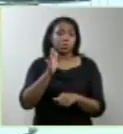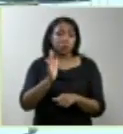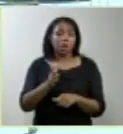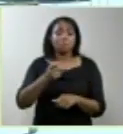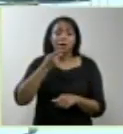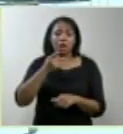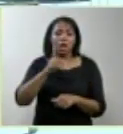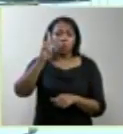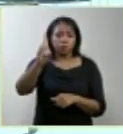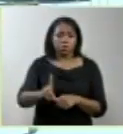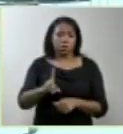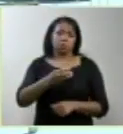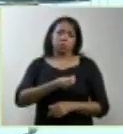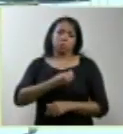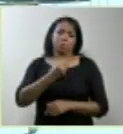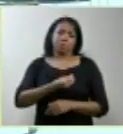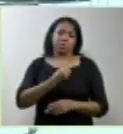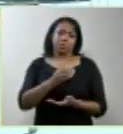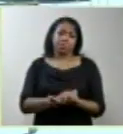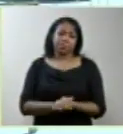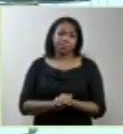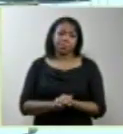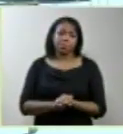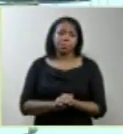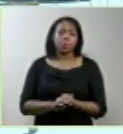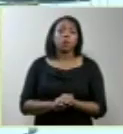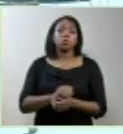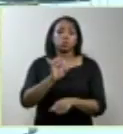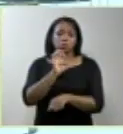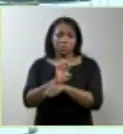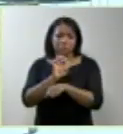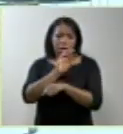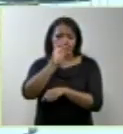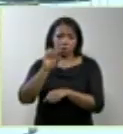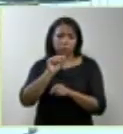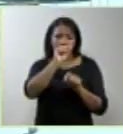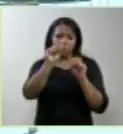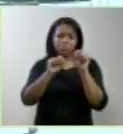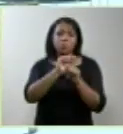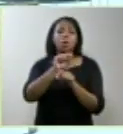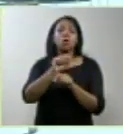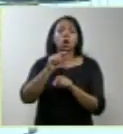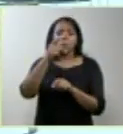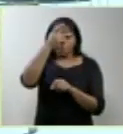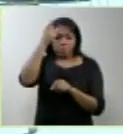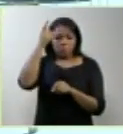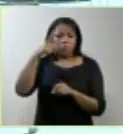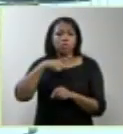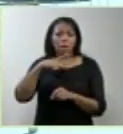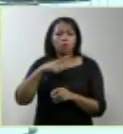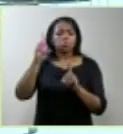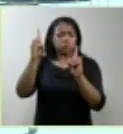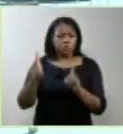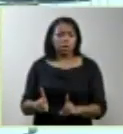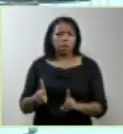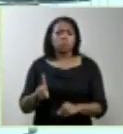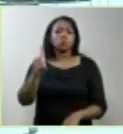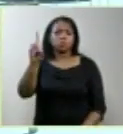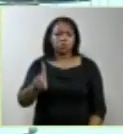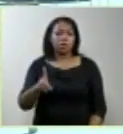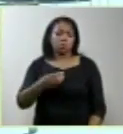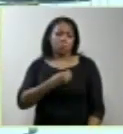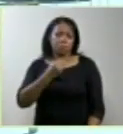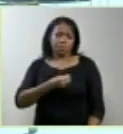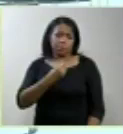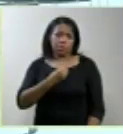fala do direito à vida. Os Estados-partes reafirmam que todo ser humano tem o inerente direito à vida e